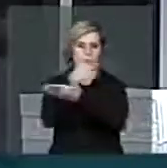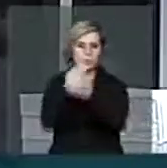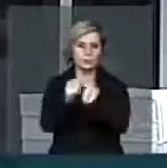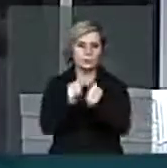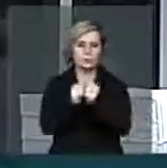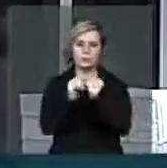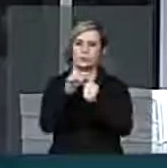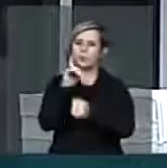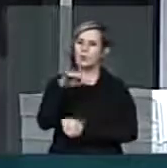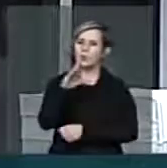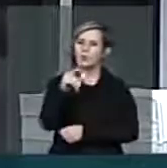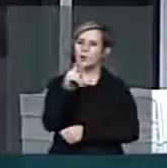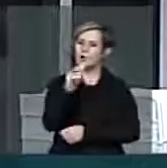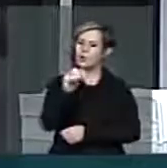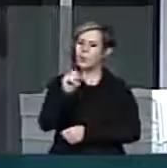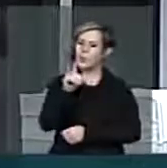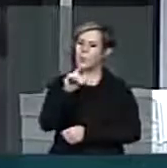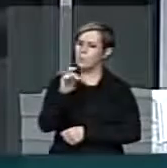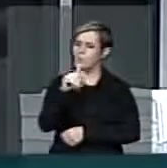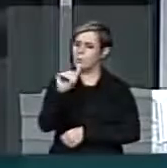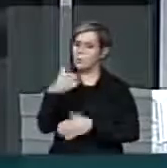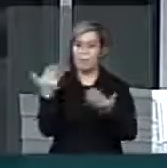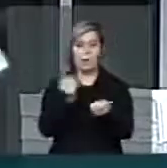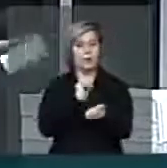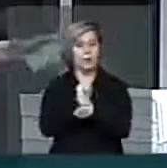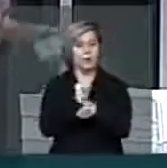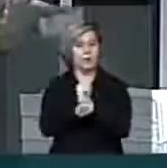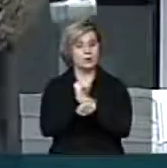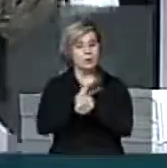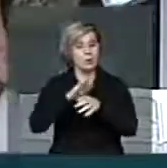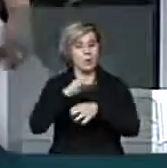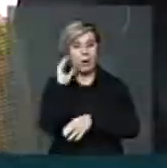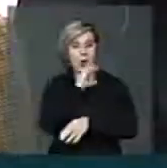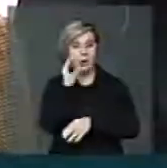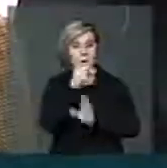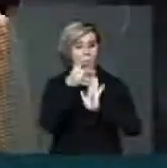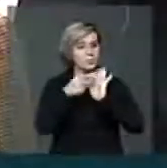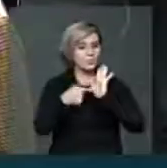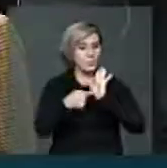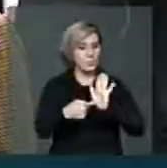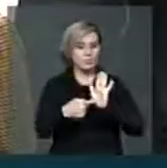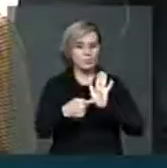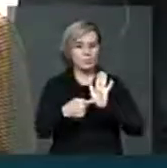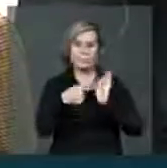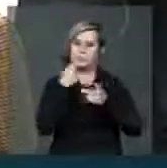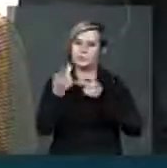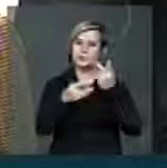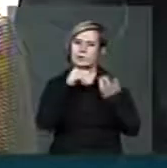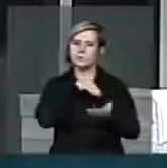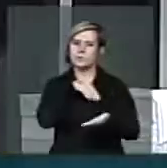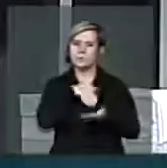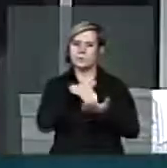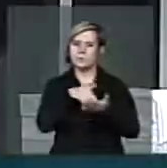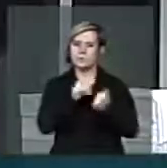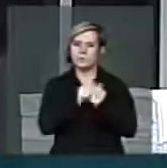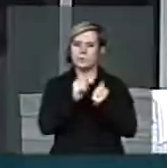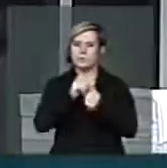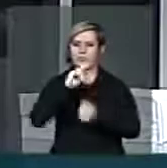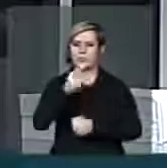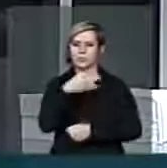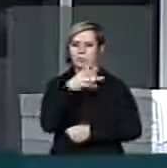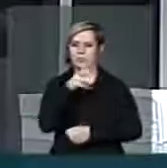Domingos Dutra, que aqui está, e agora aguardamos o mais é possível esse projeto, que fixa o piso nacional dos radialistas em R$ 2